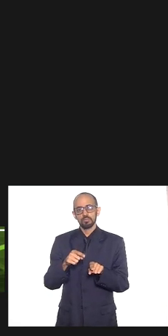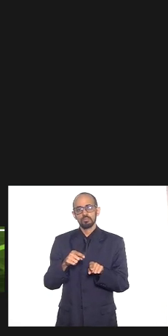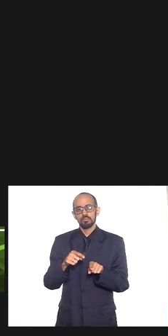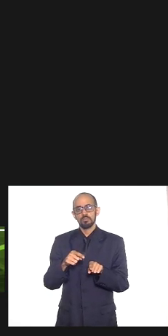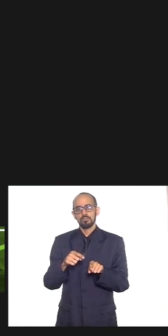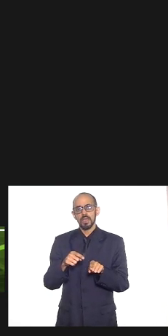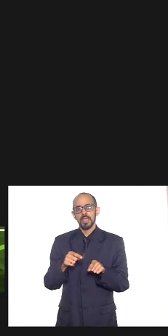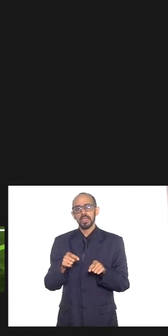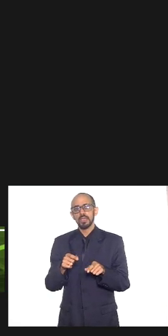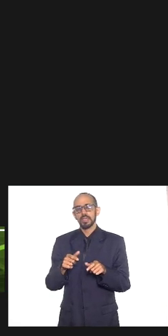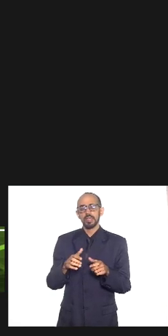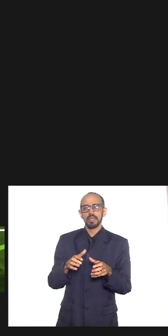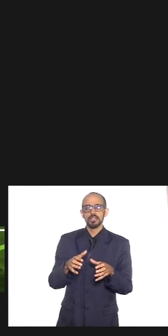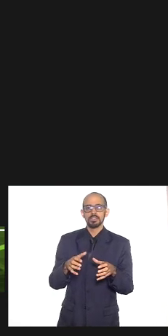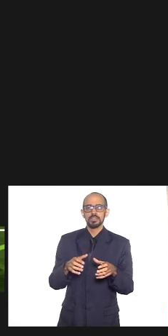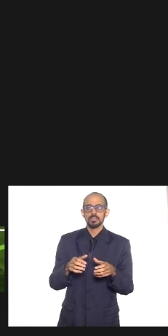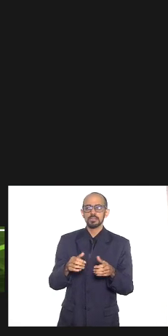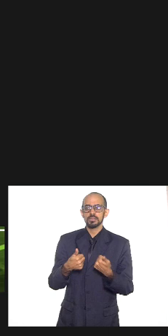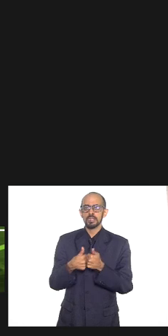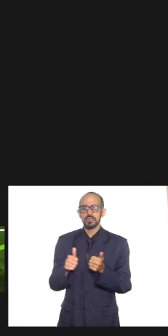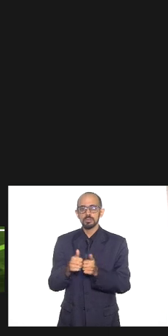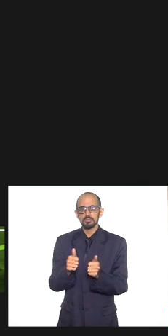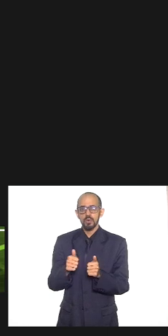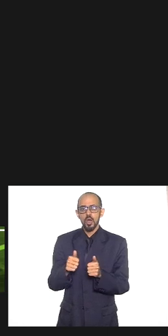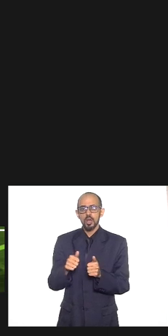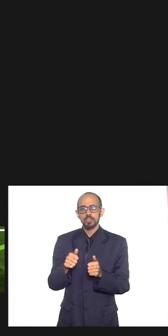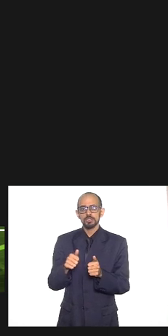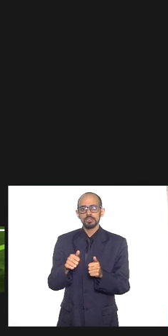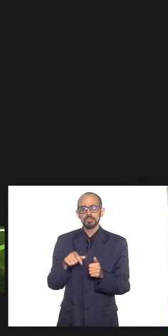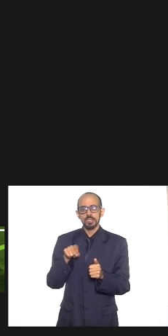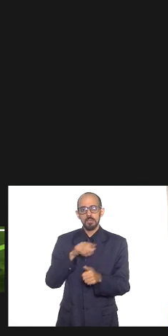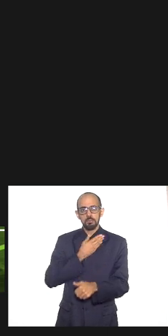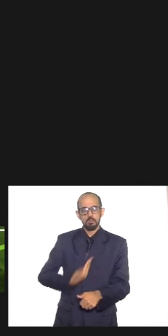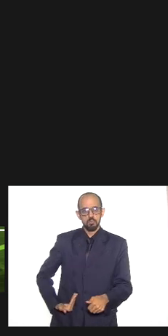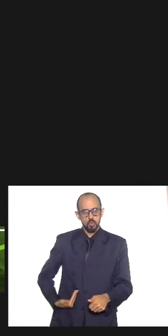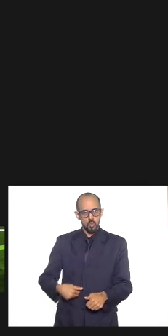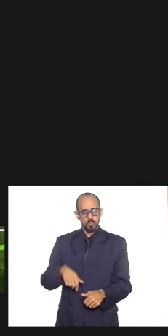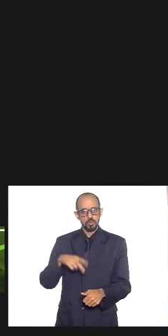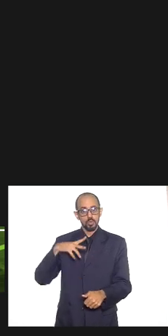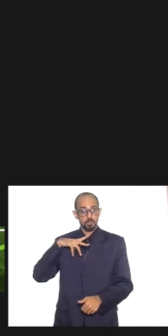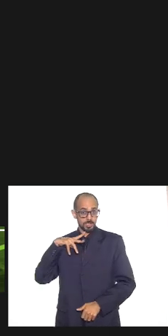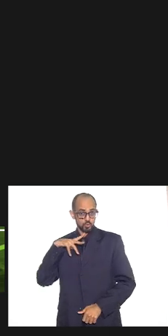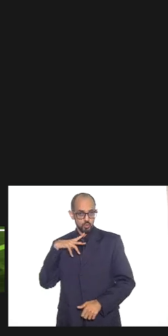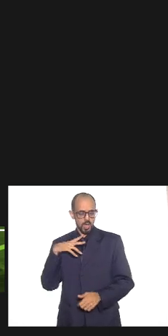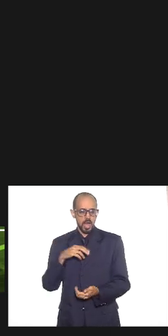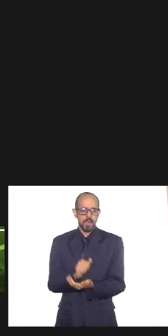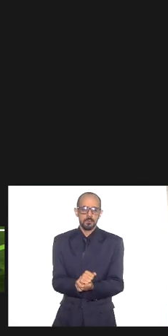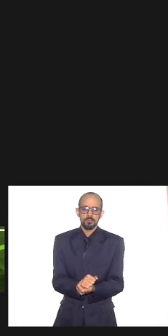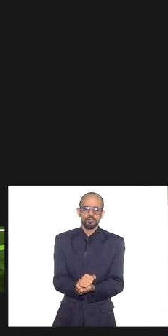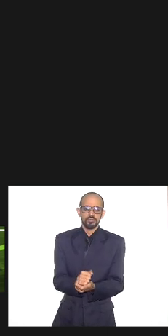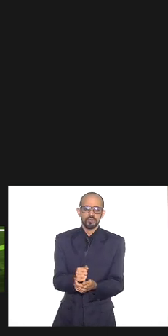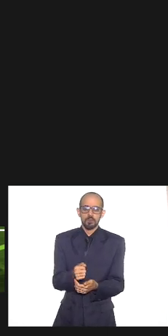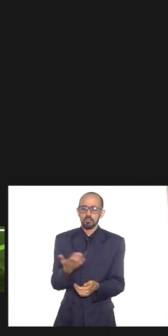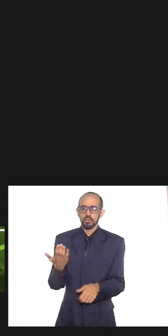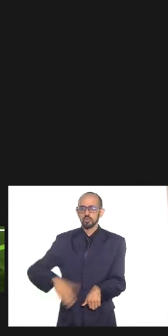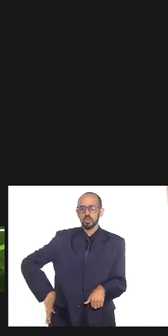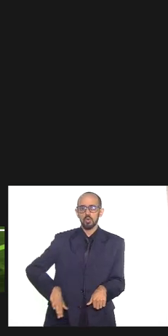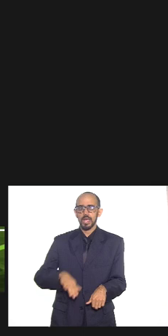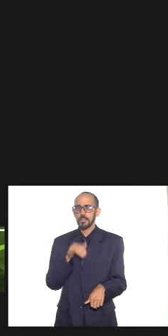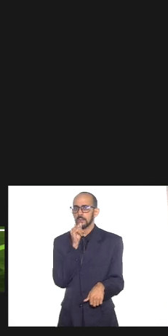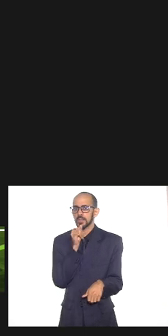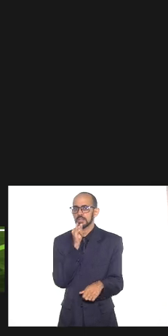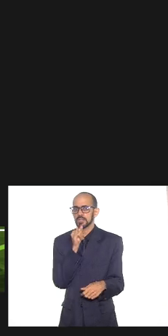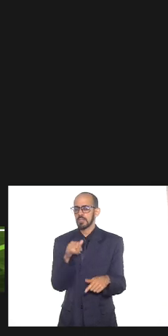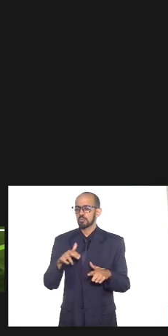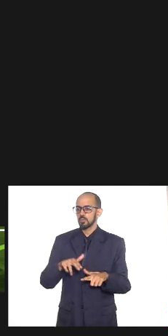coletivos mas que a pessoa pega individualmente nós víamos episódios de recusa de condução de uma pessoa